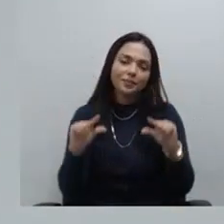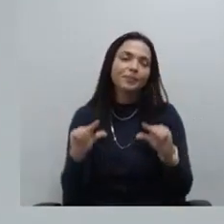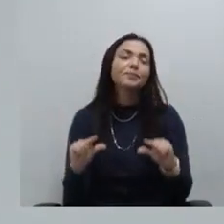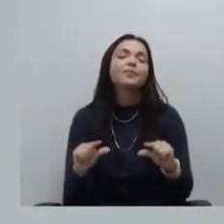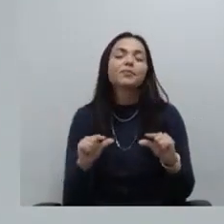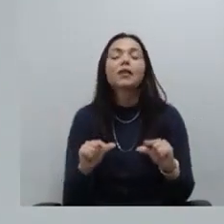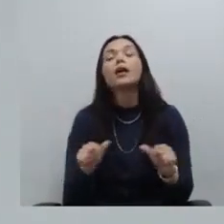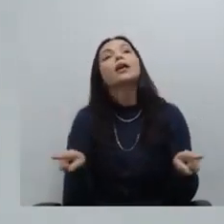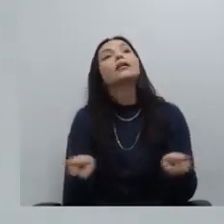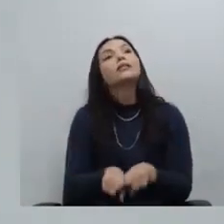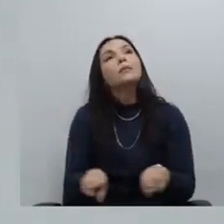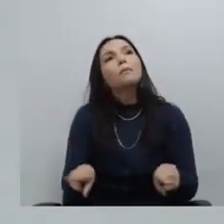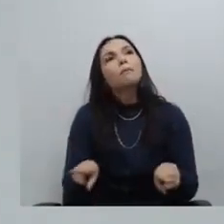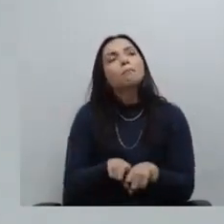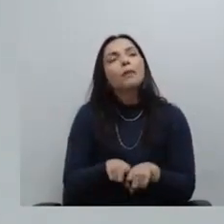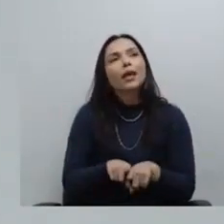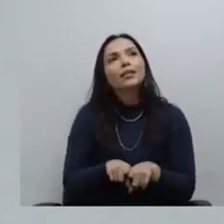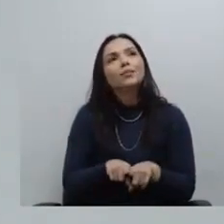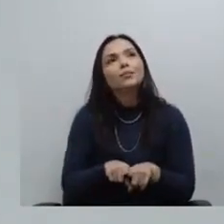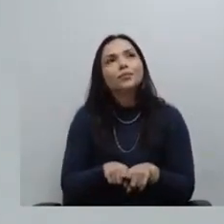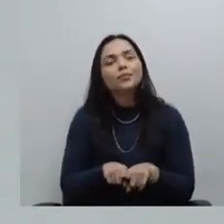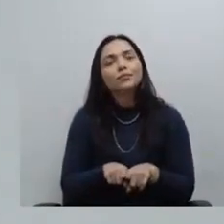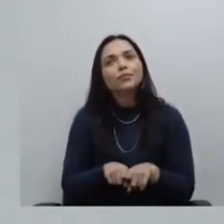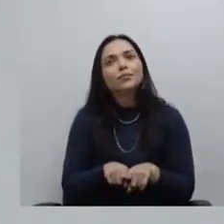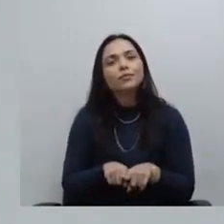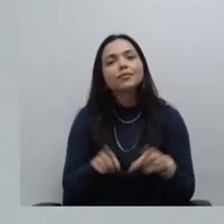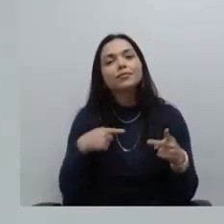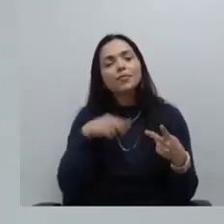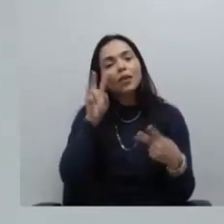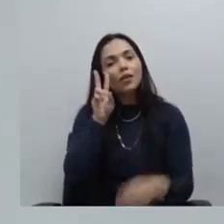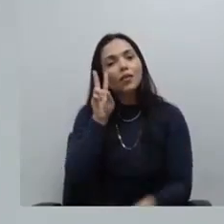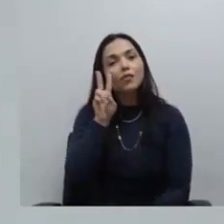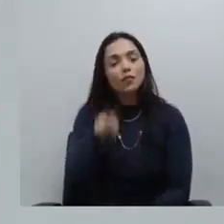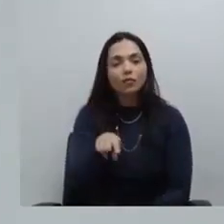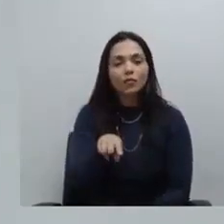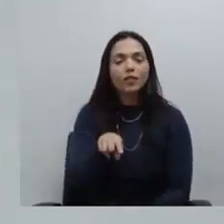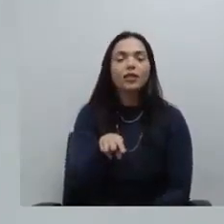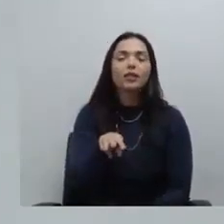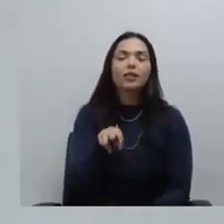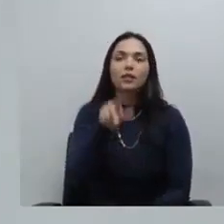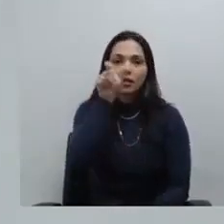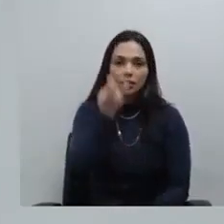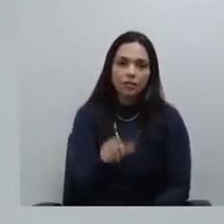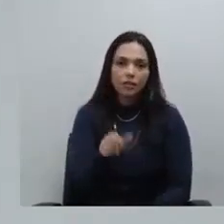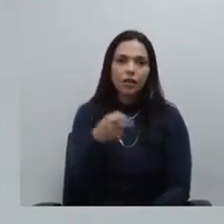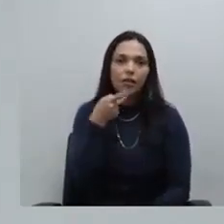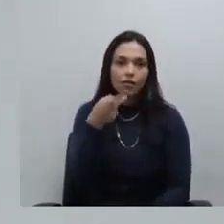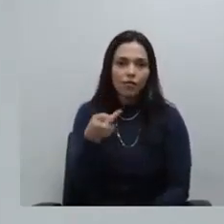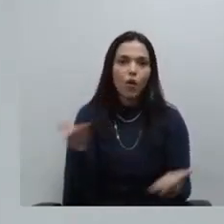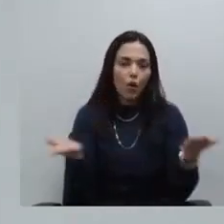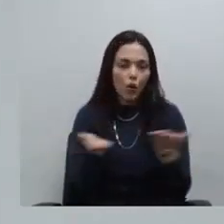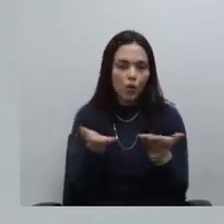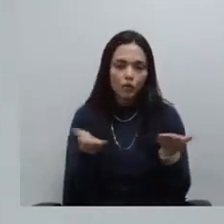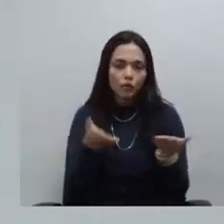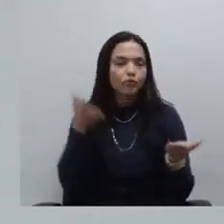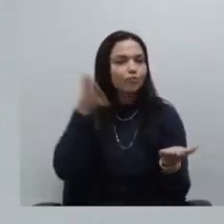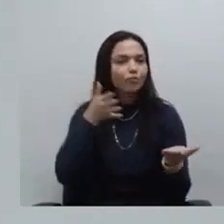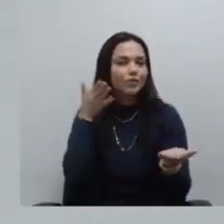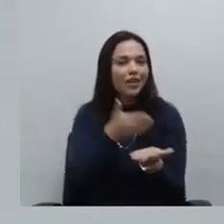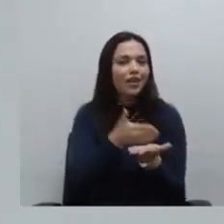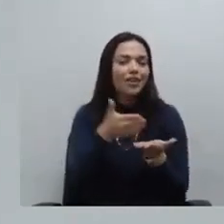presidente por fim vimos e vossa excelência mencionou hoje em sua fala inicial